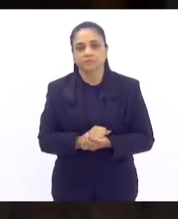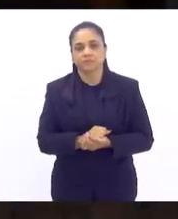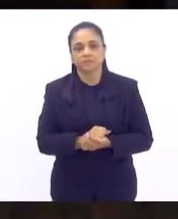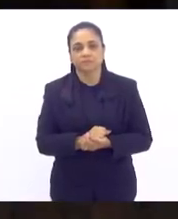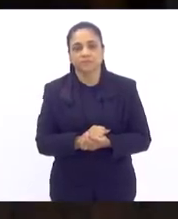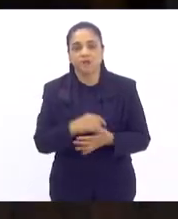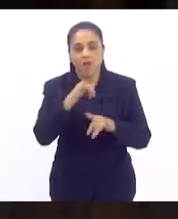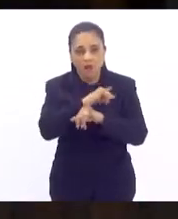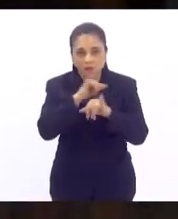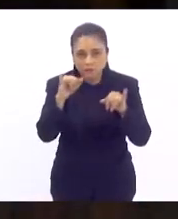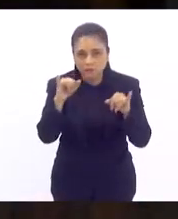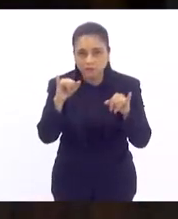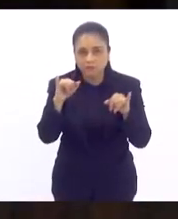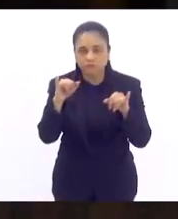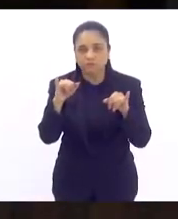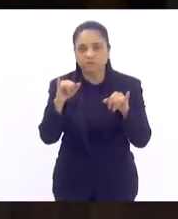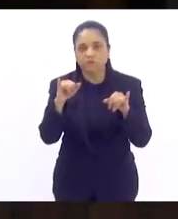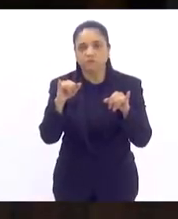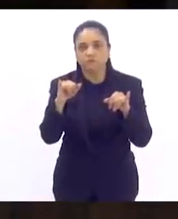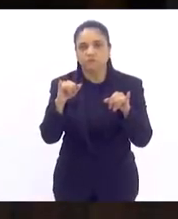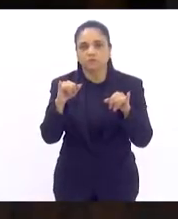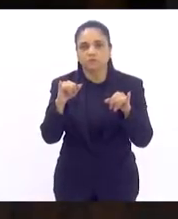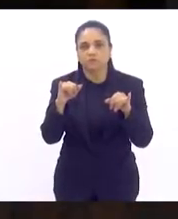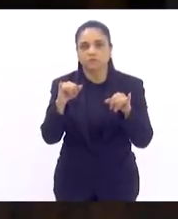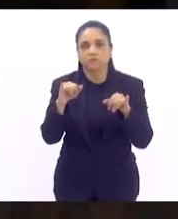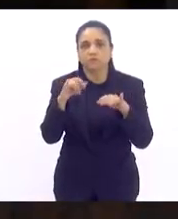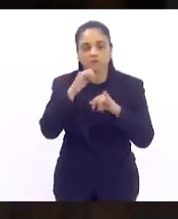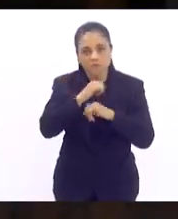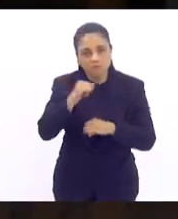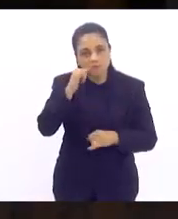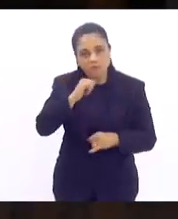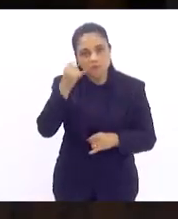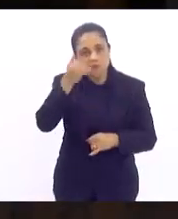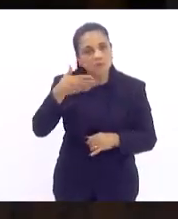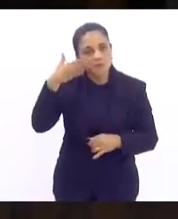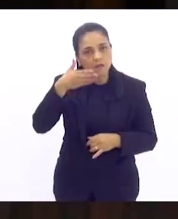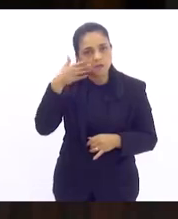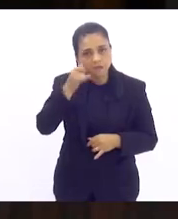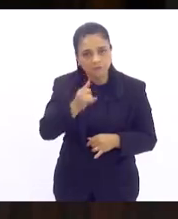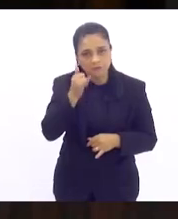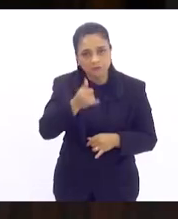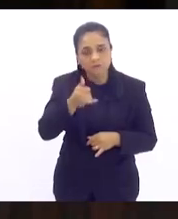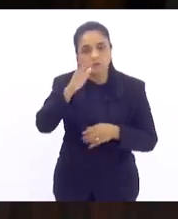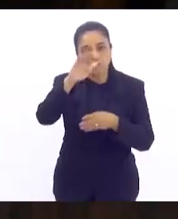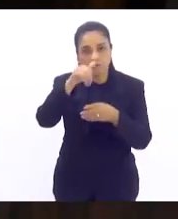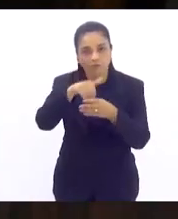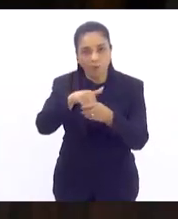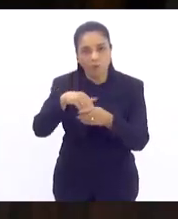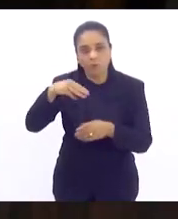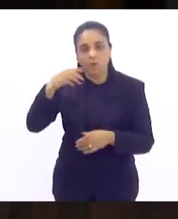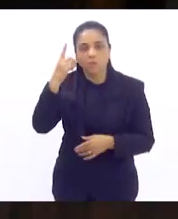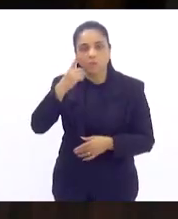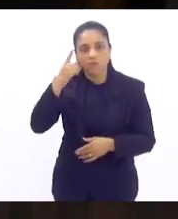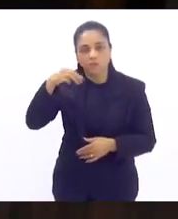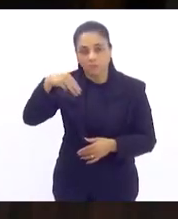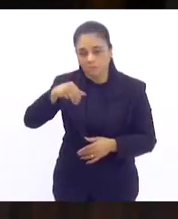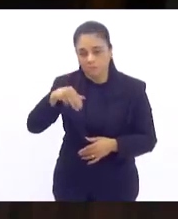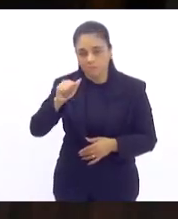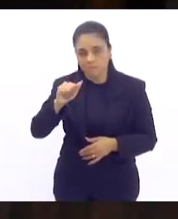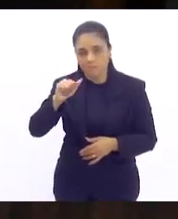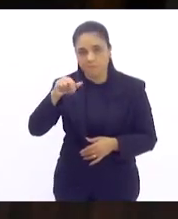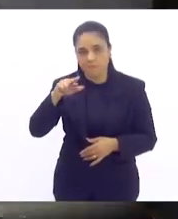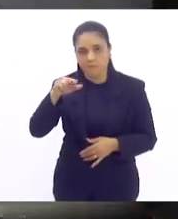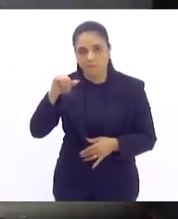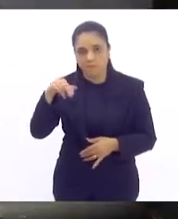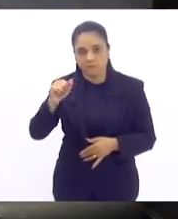Anuncio para declaração de voto a deputada Marina do MST, logo em seguida do Carlos Mink.